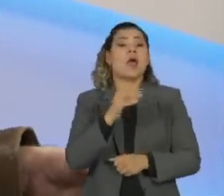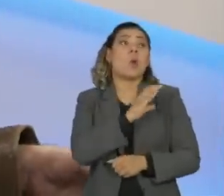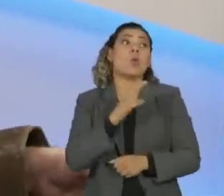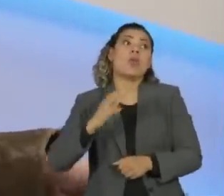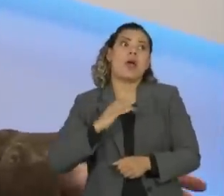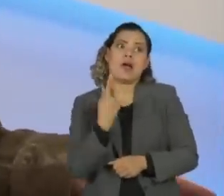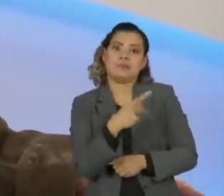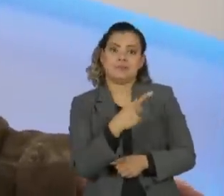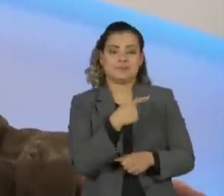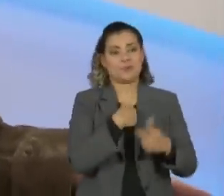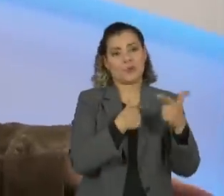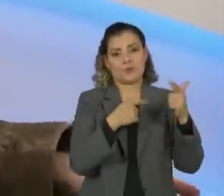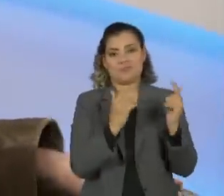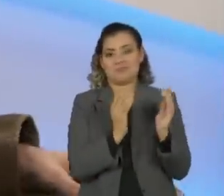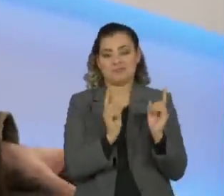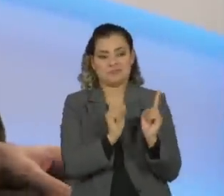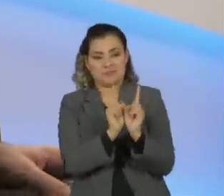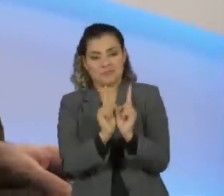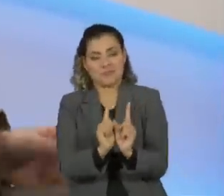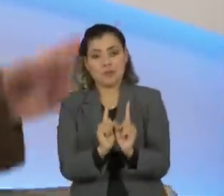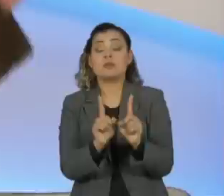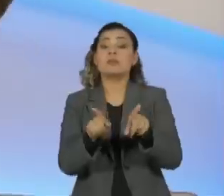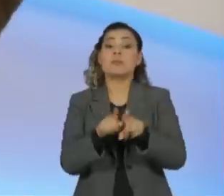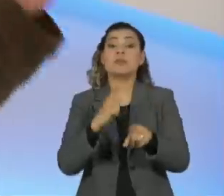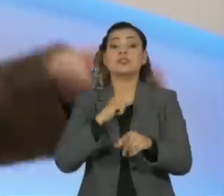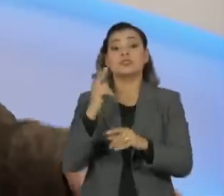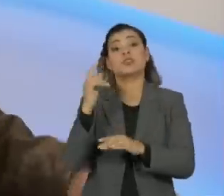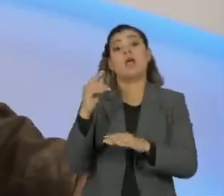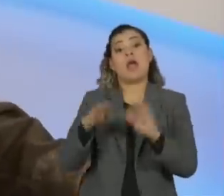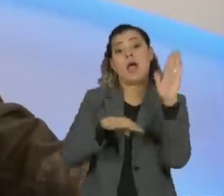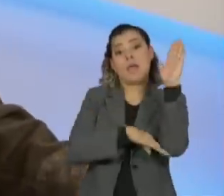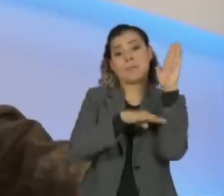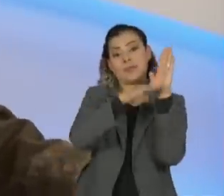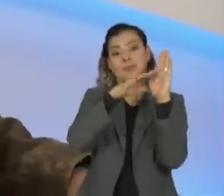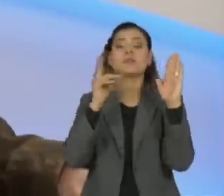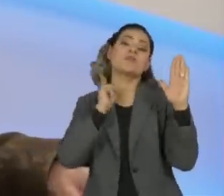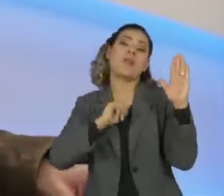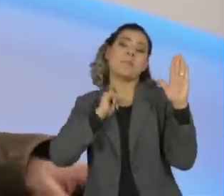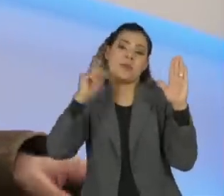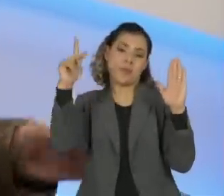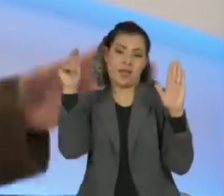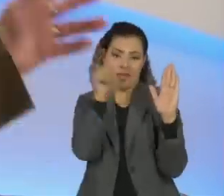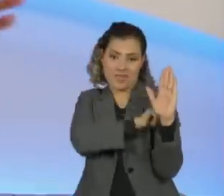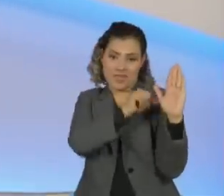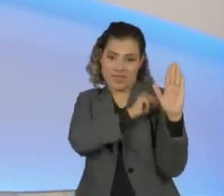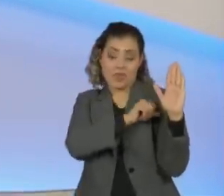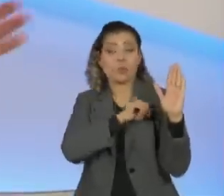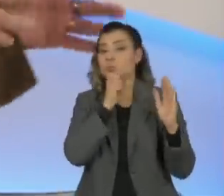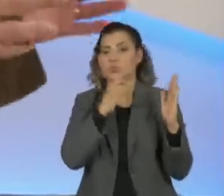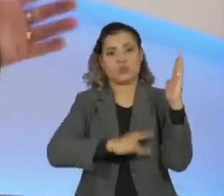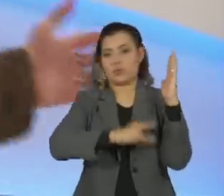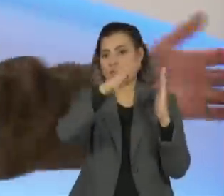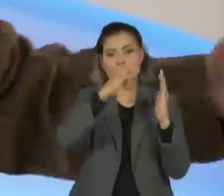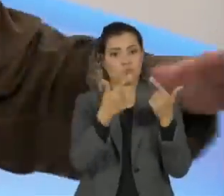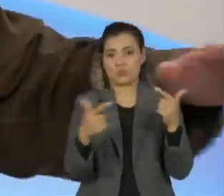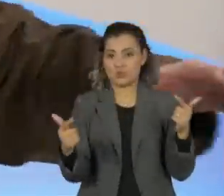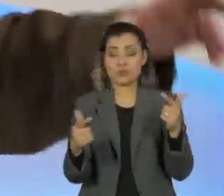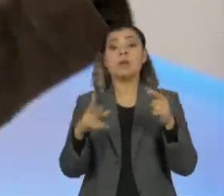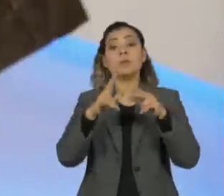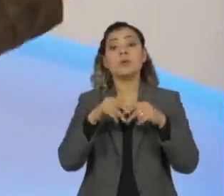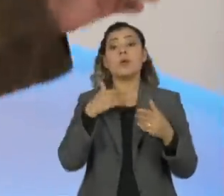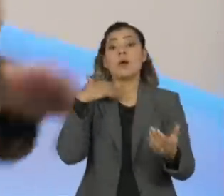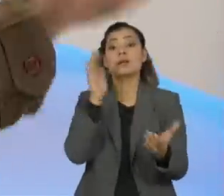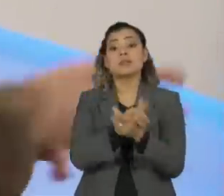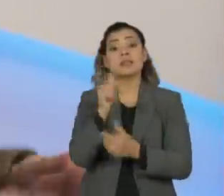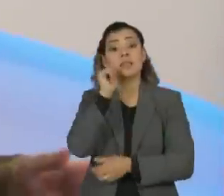época. E aí ele tinha um apartamento no Flamengo, de quatro, não tinha elevador, e aí eu fui trazendo as crianças, eu era casado com a